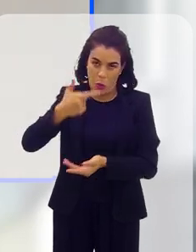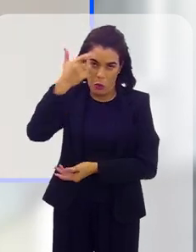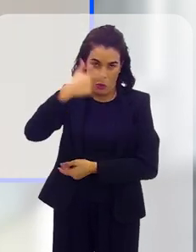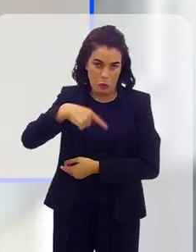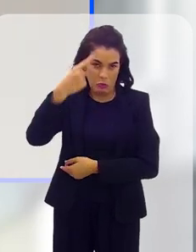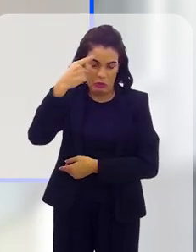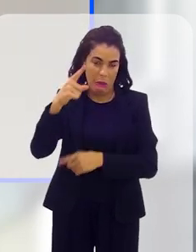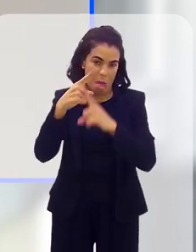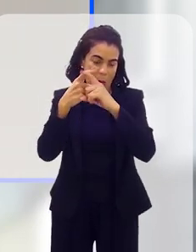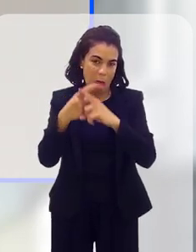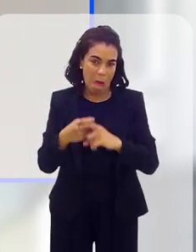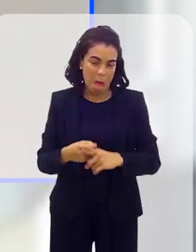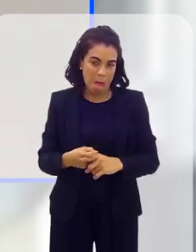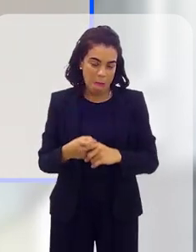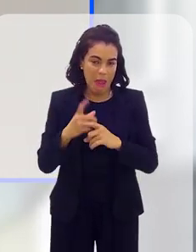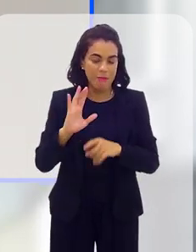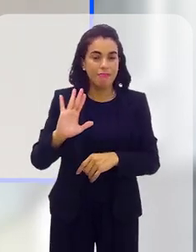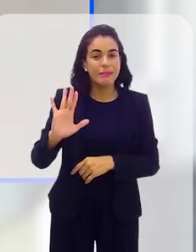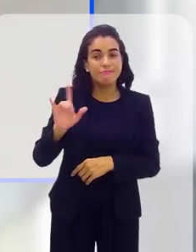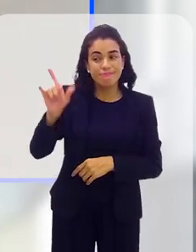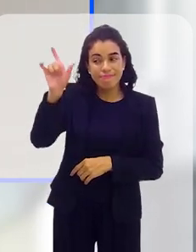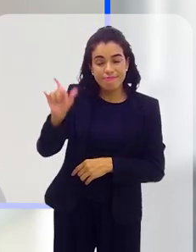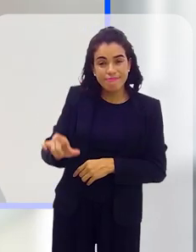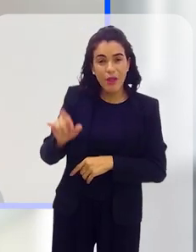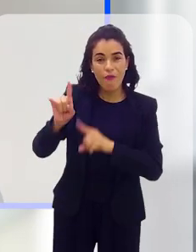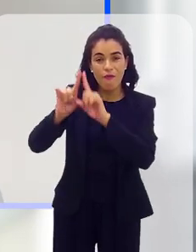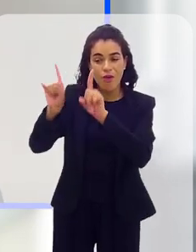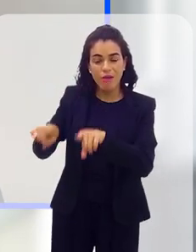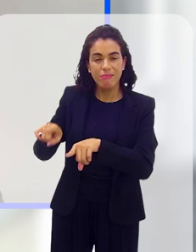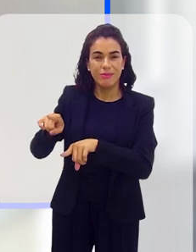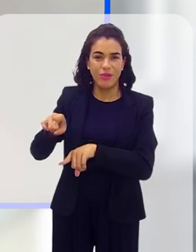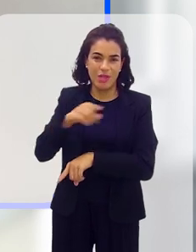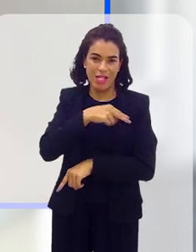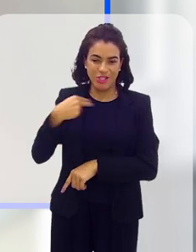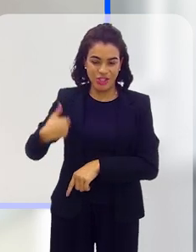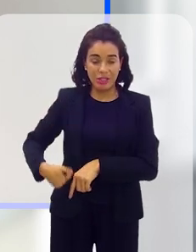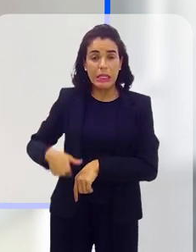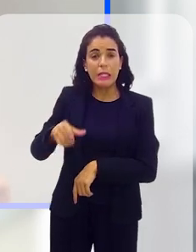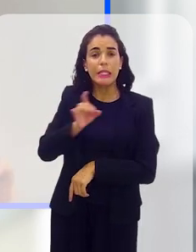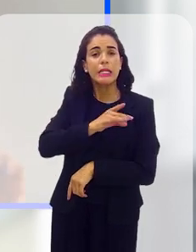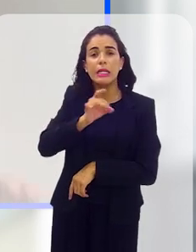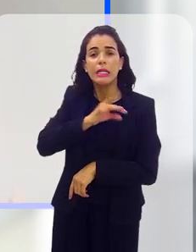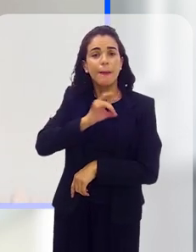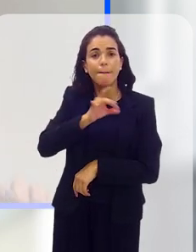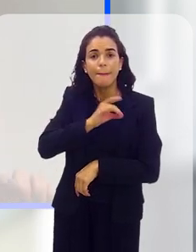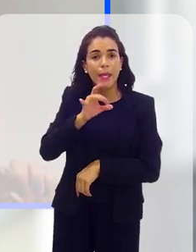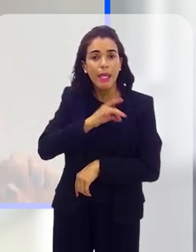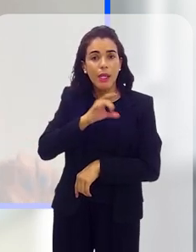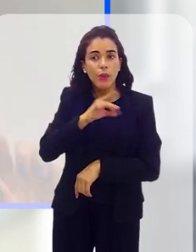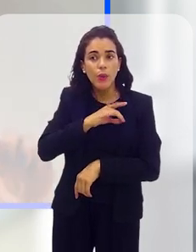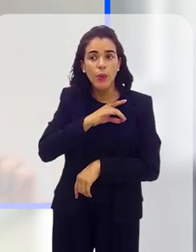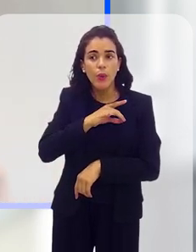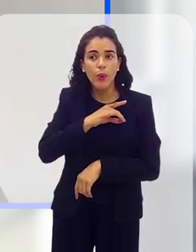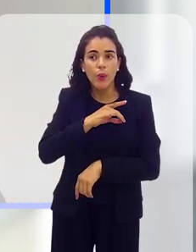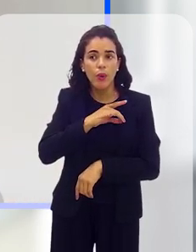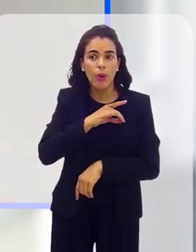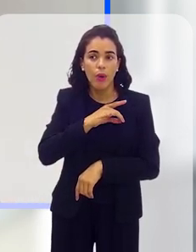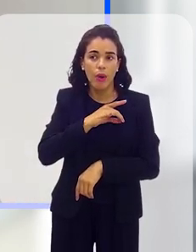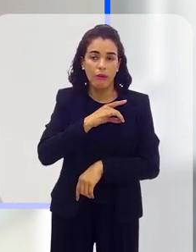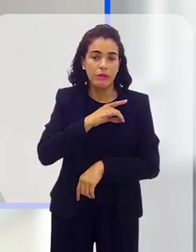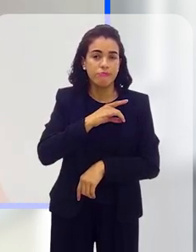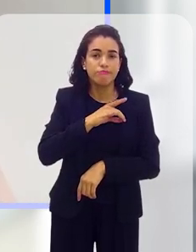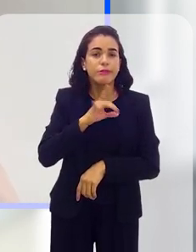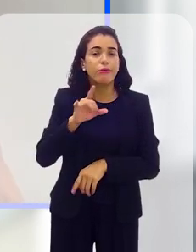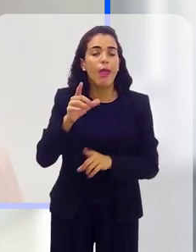porque eu não falo mandarim, né, eles têm medo, os trabalhadores estrangeiros, têm medo de ter de sair